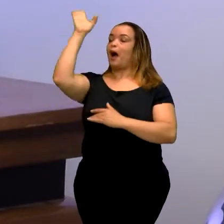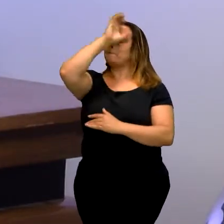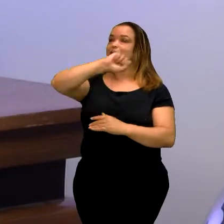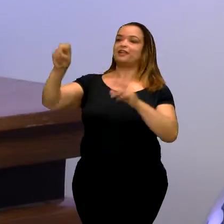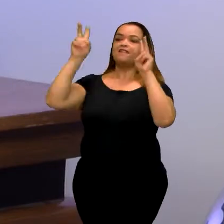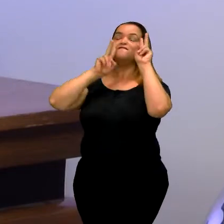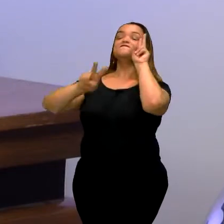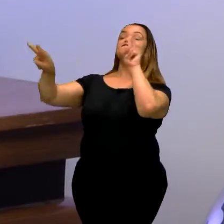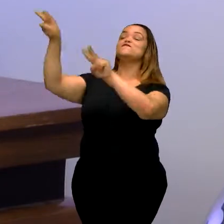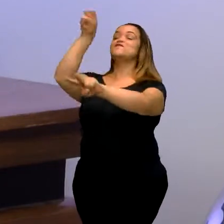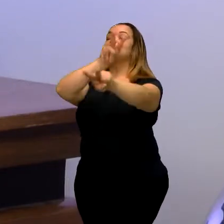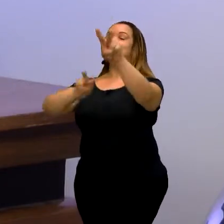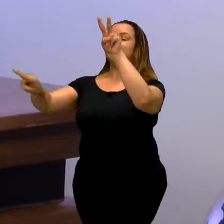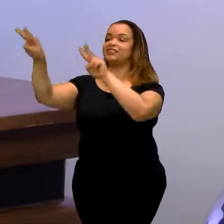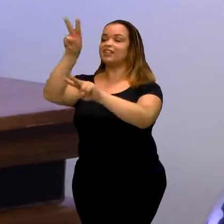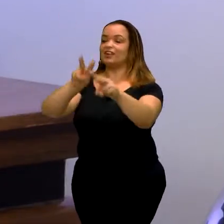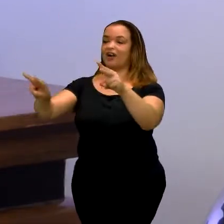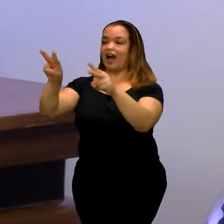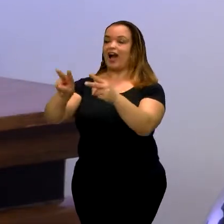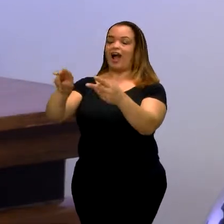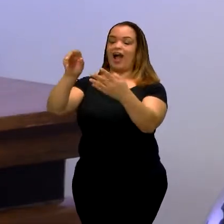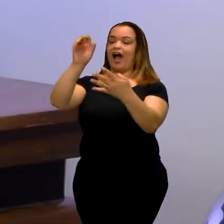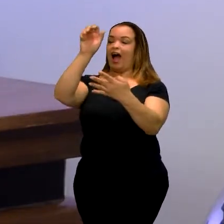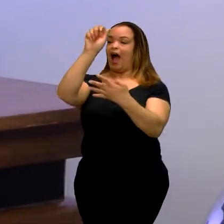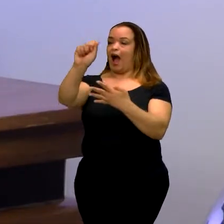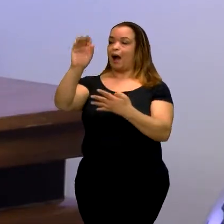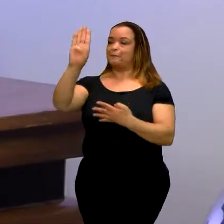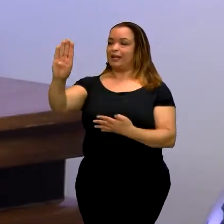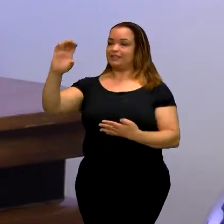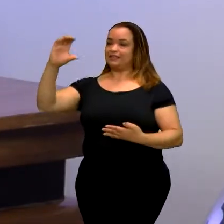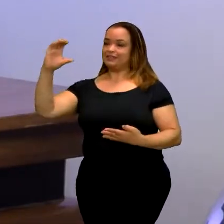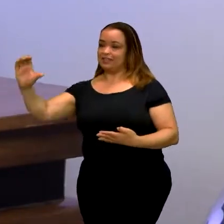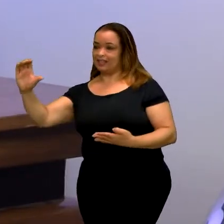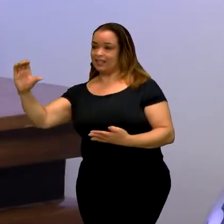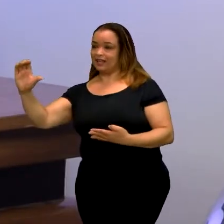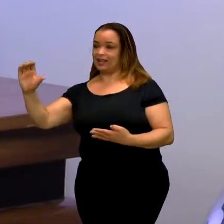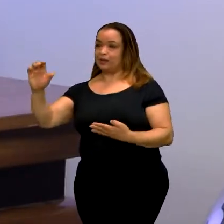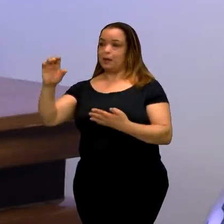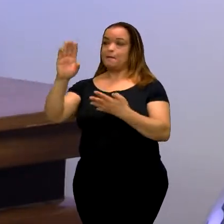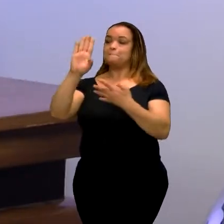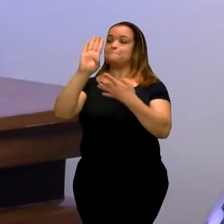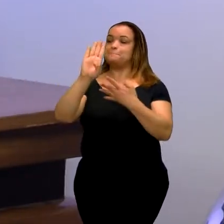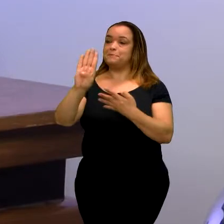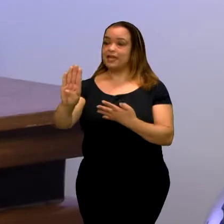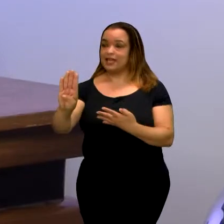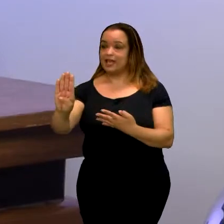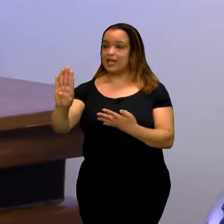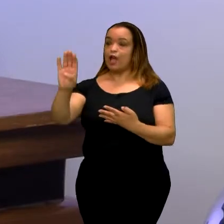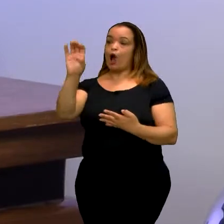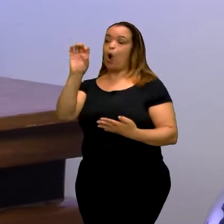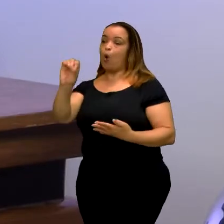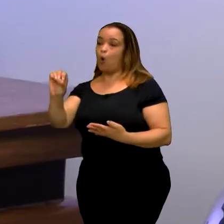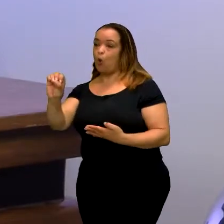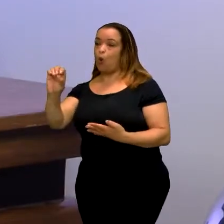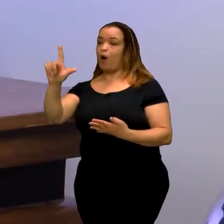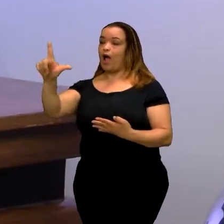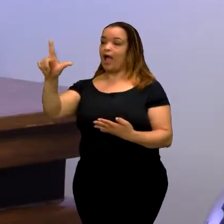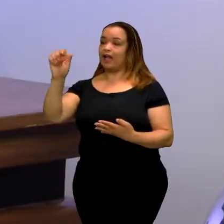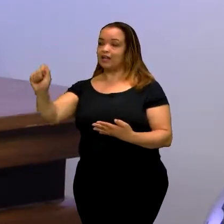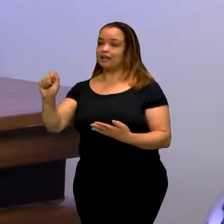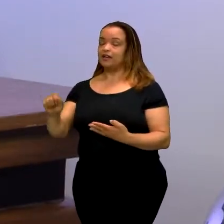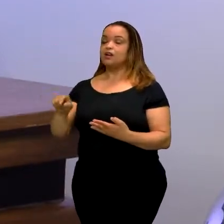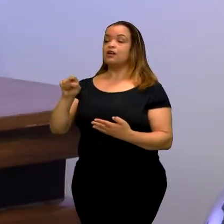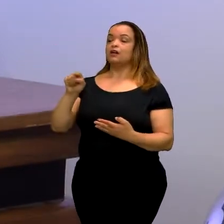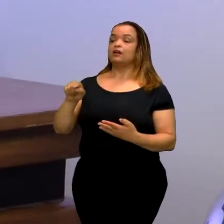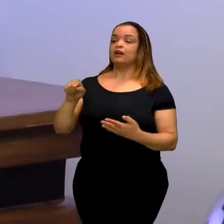Ela me fez eu visualizar o alfabeto manual, produzido através das mãos, assim, B e o O e o L. ela falou assim, Sueli,